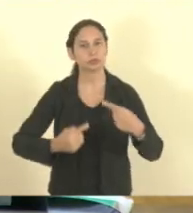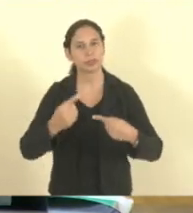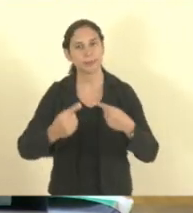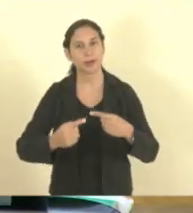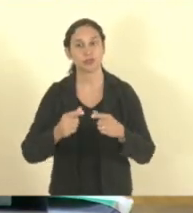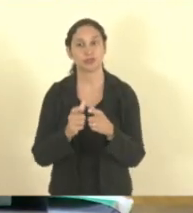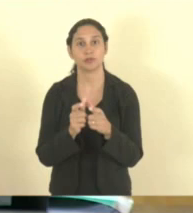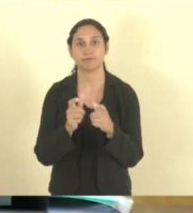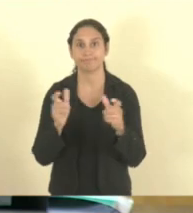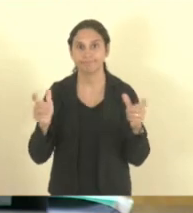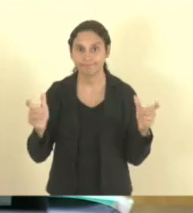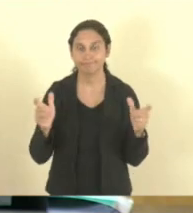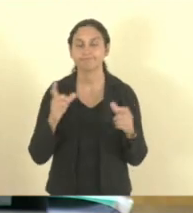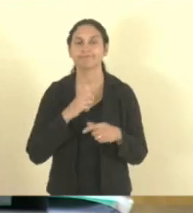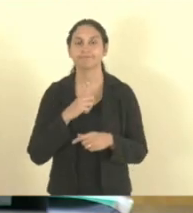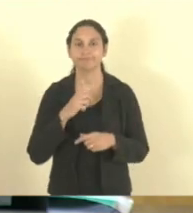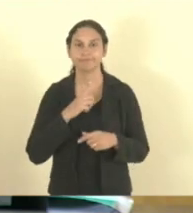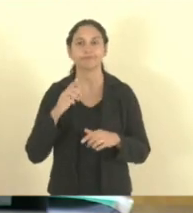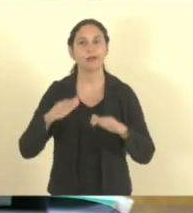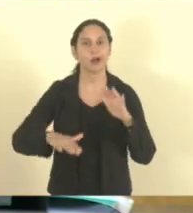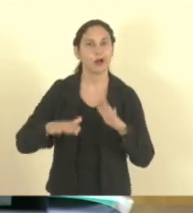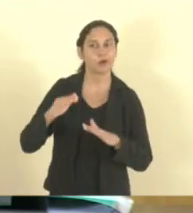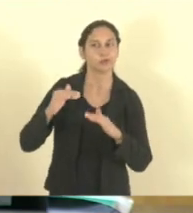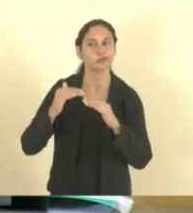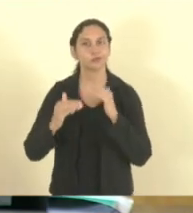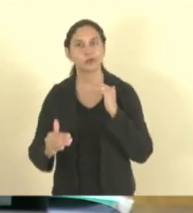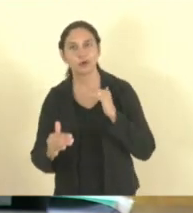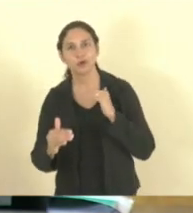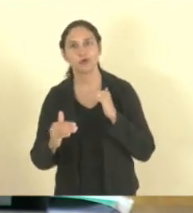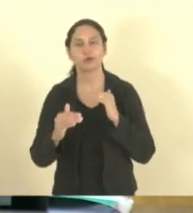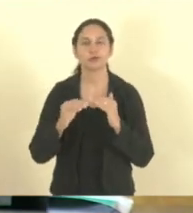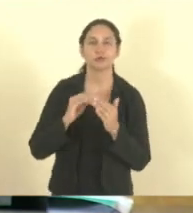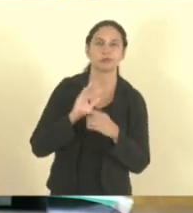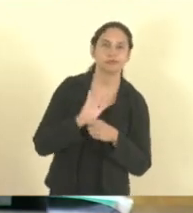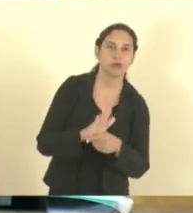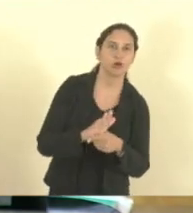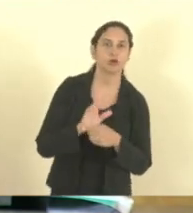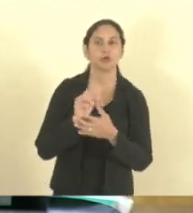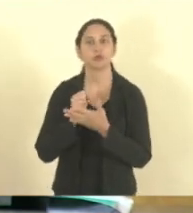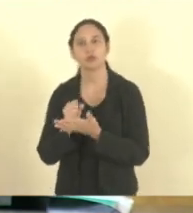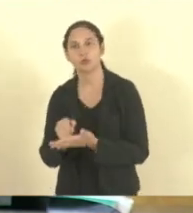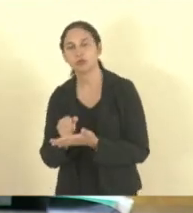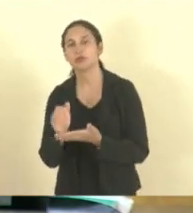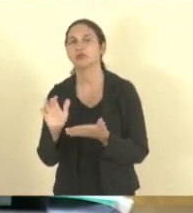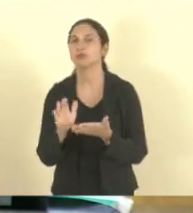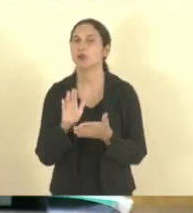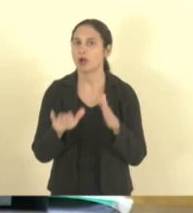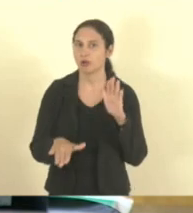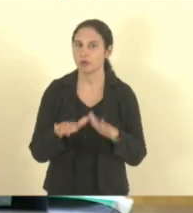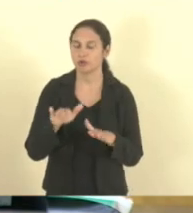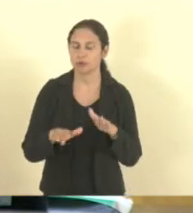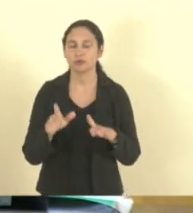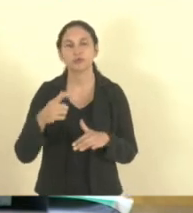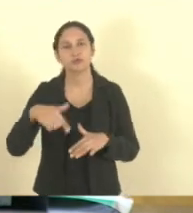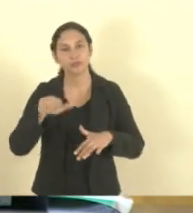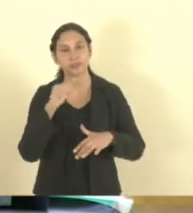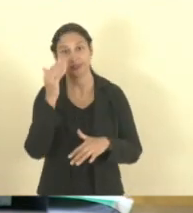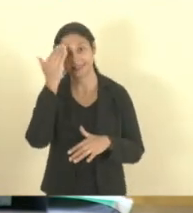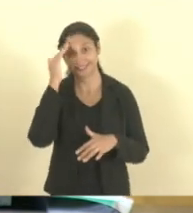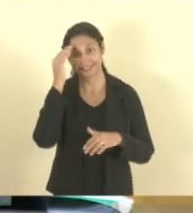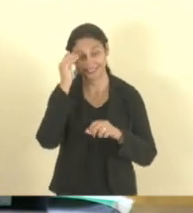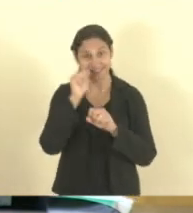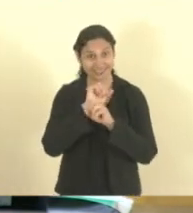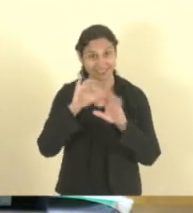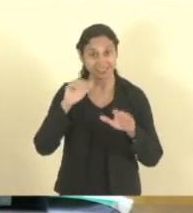devido a algumas divergências, contribuições. Então, para os senhores verem a quantidade